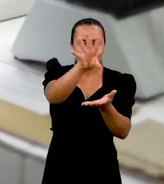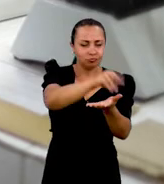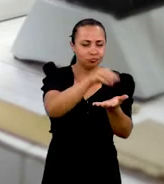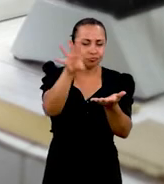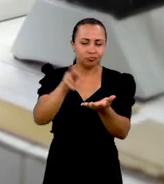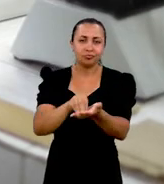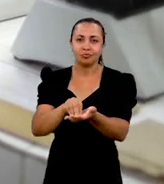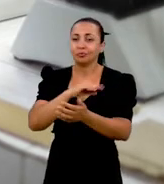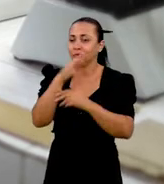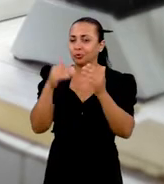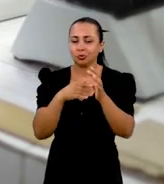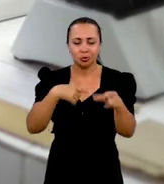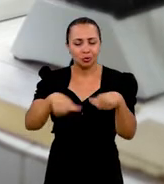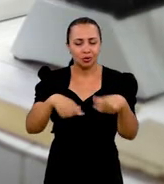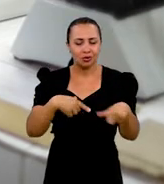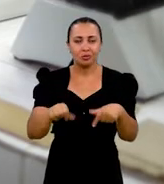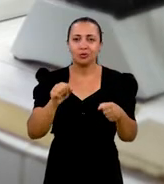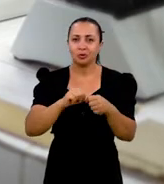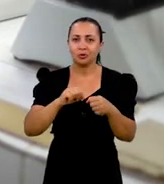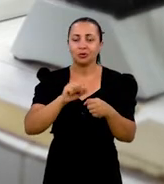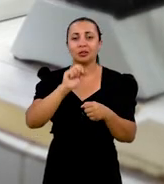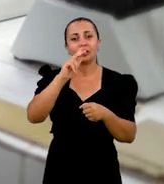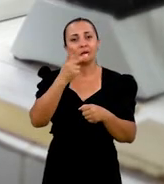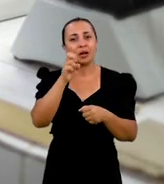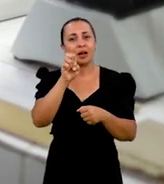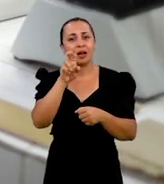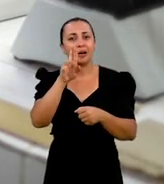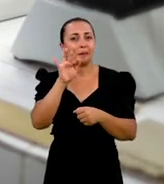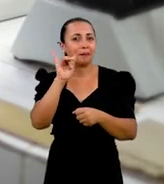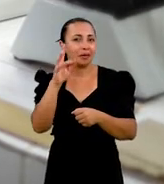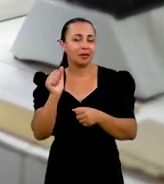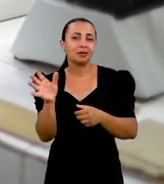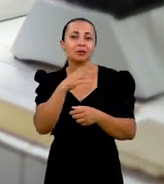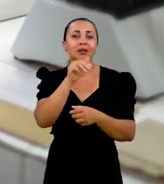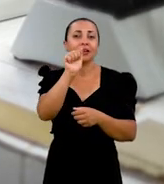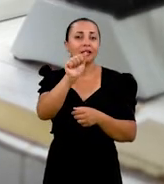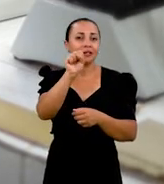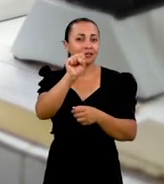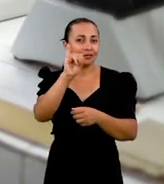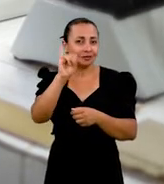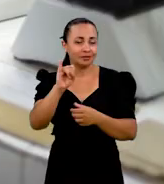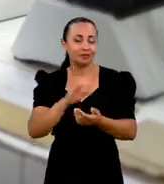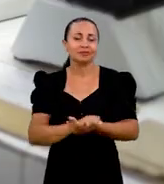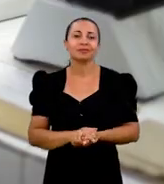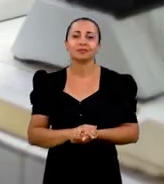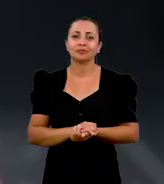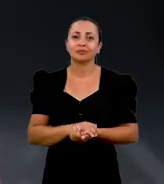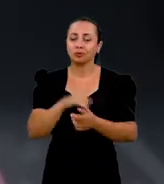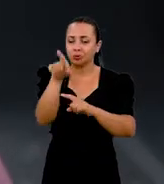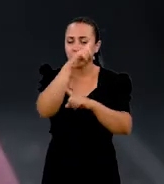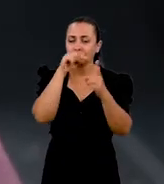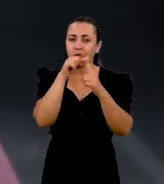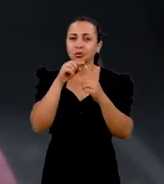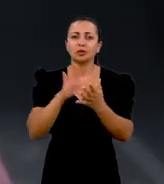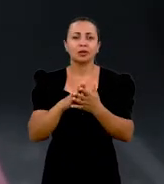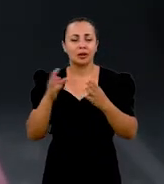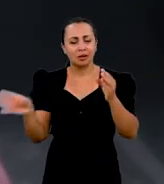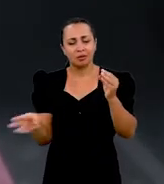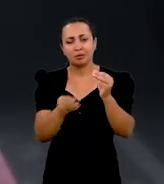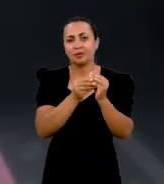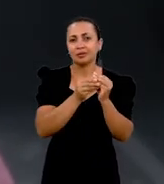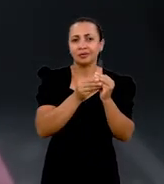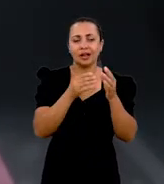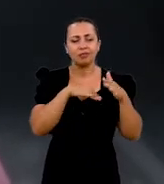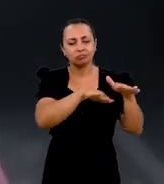Então, todo o meu trabalho, ele é realizado aqui no Herbário Oase, que é colaborador do meu projeto. Um dos meus objetivos é